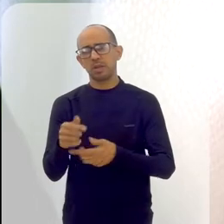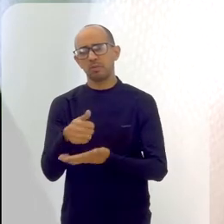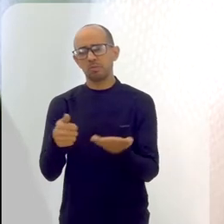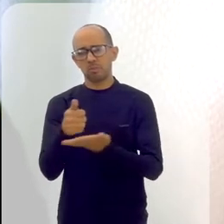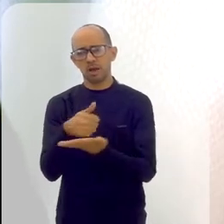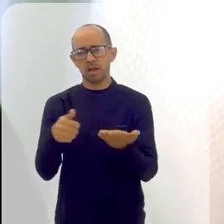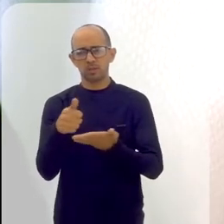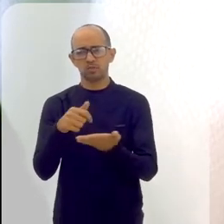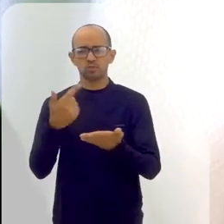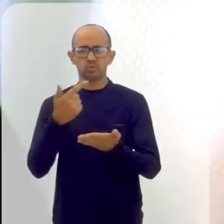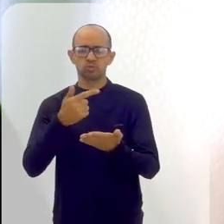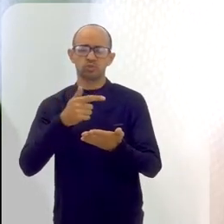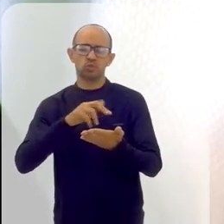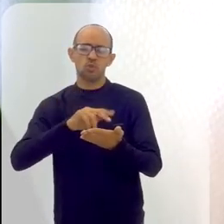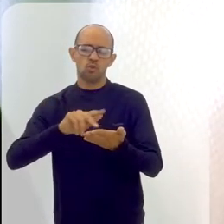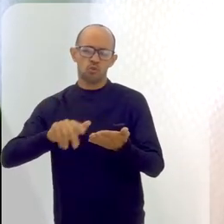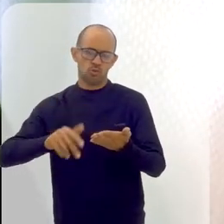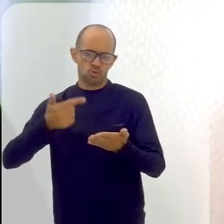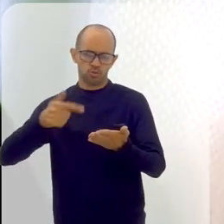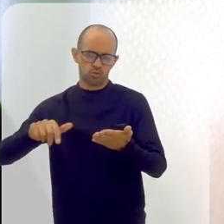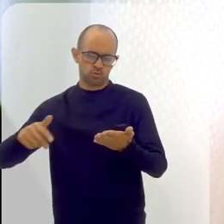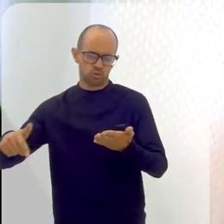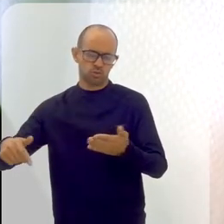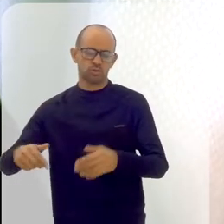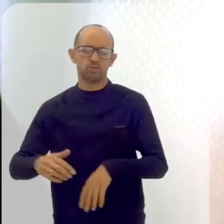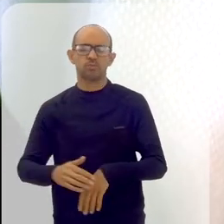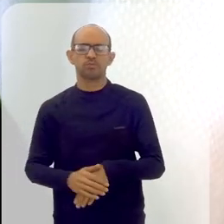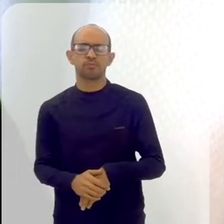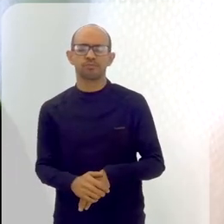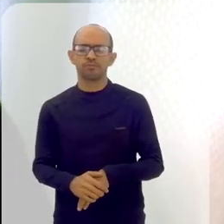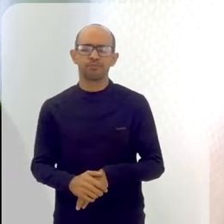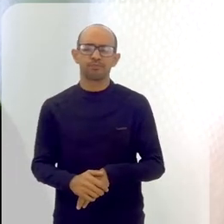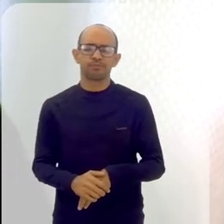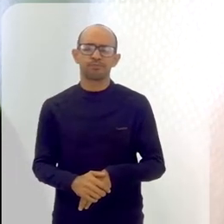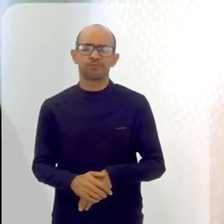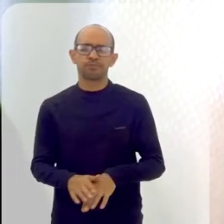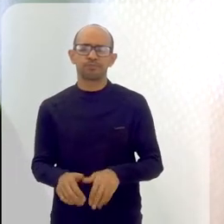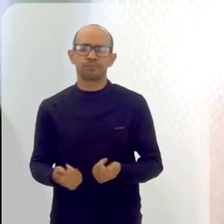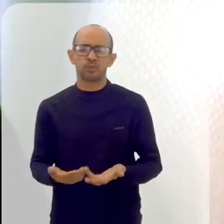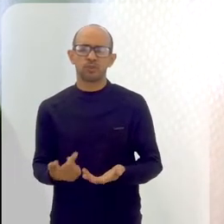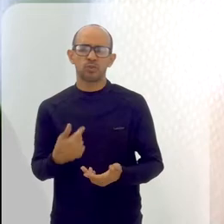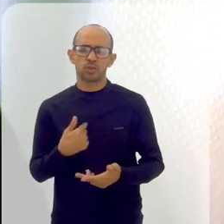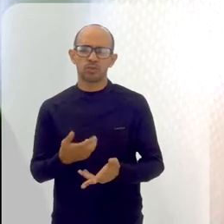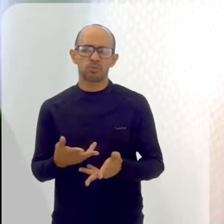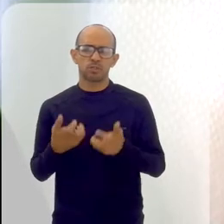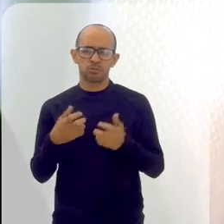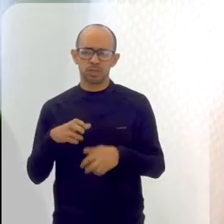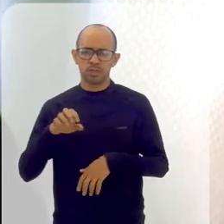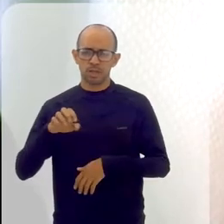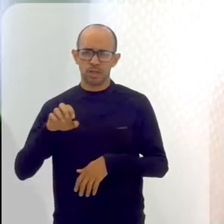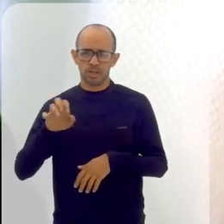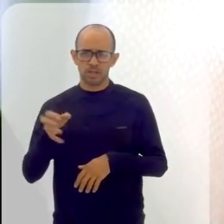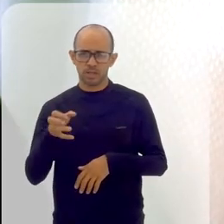fundamentos da música, dos artes visuais e por aí vai. E aí, eu percebo que nessas firmas de EJA, que são em sua maioria